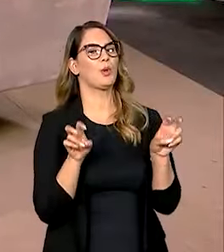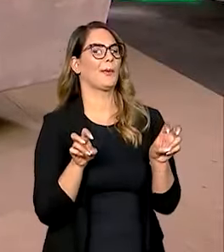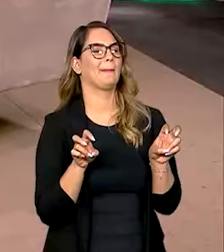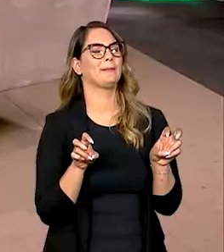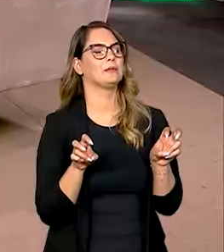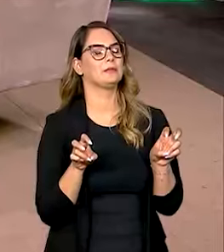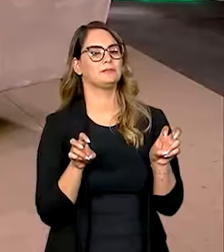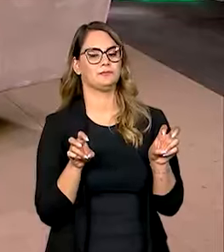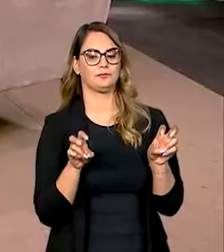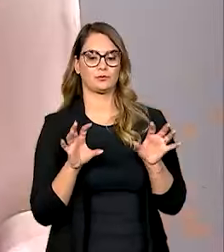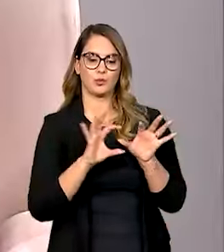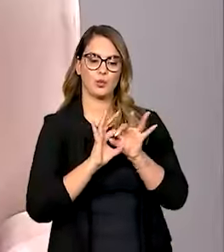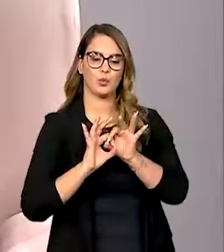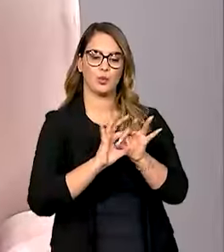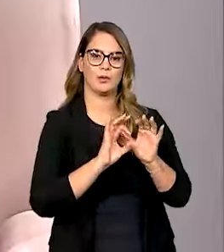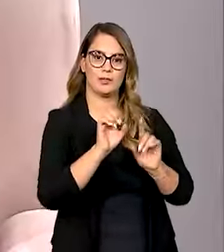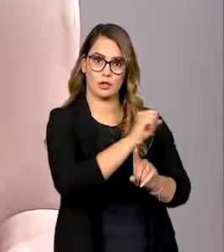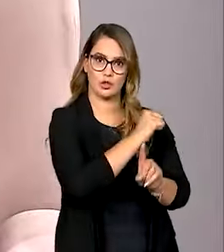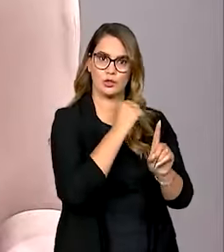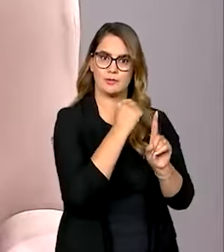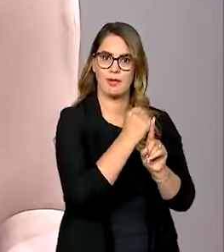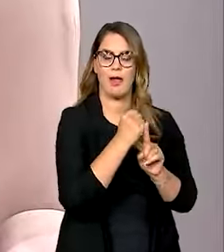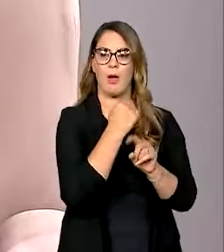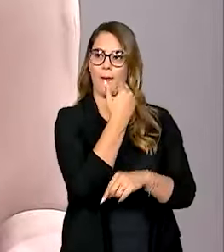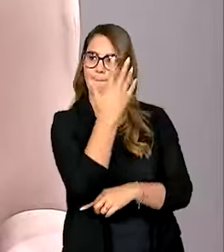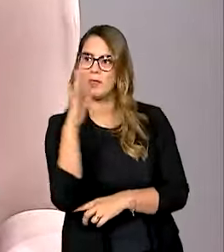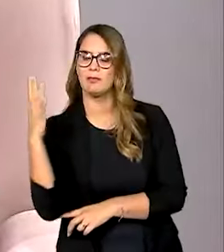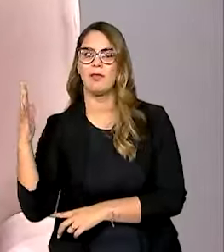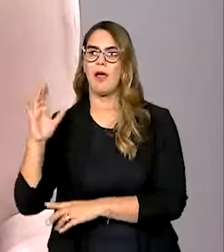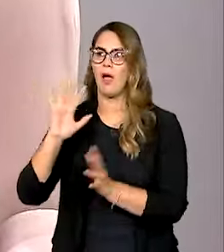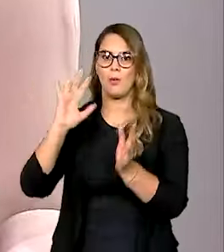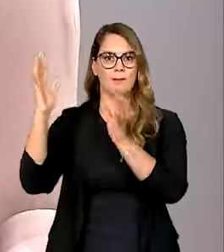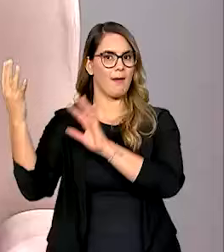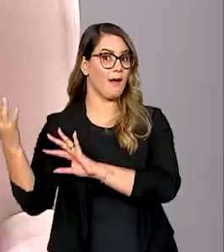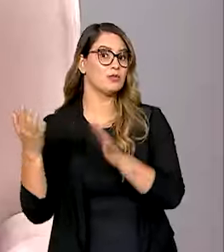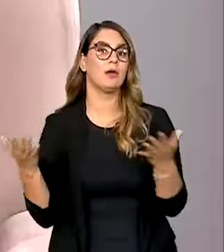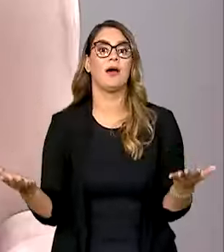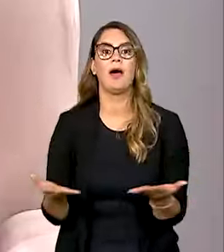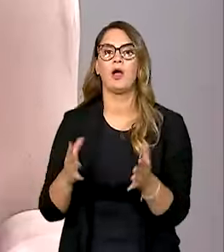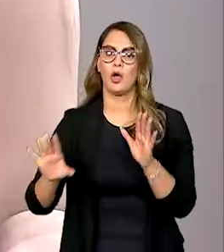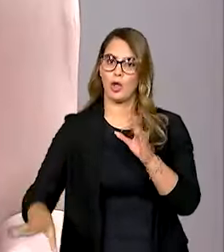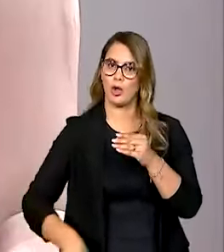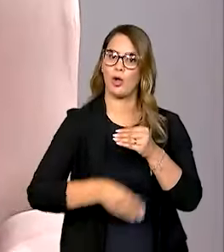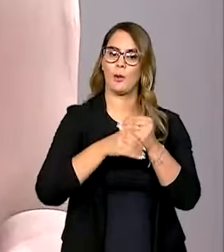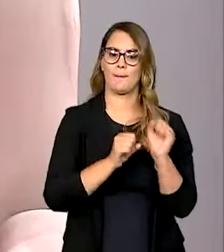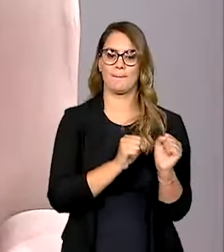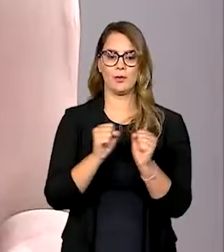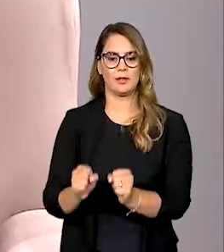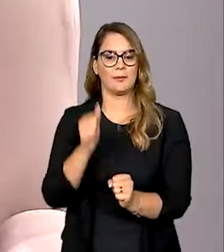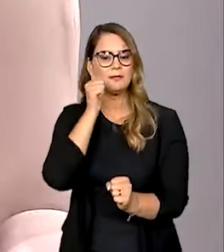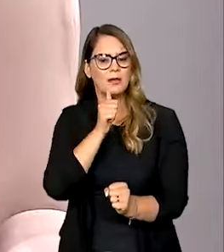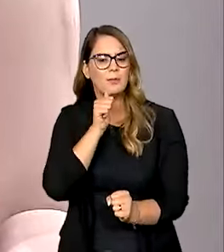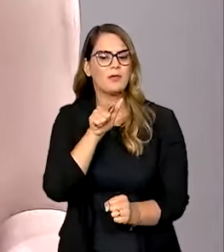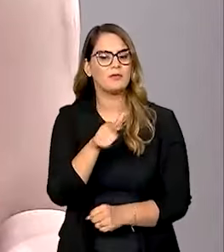de unir o social, agenda social, ambiental, climática, e agora incluiu aí empoderamento das mulheres.